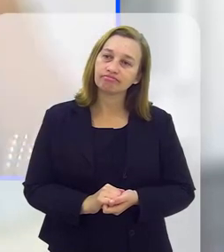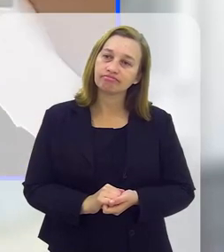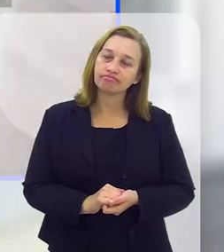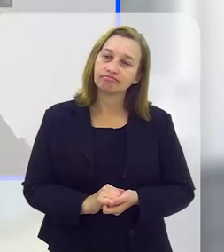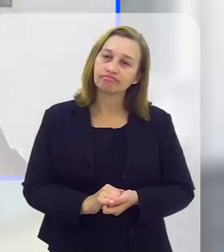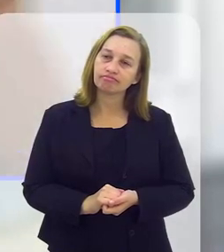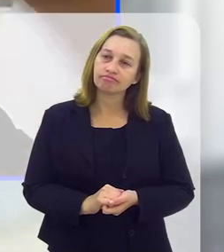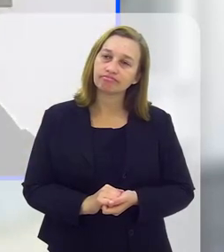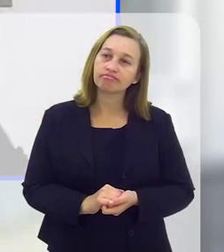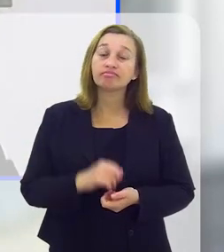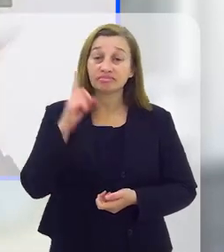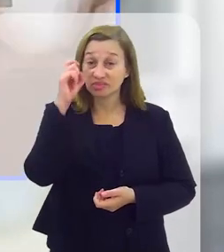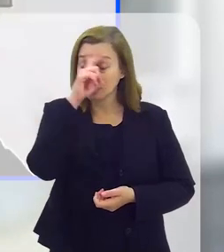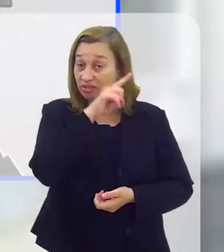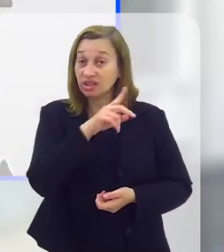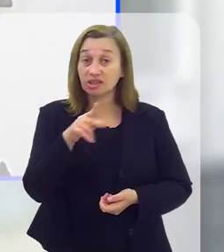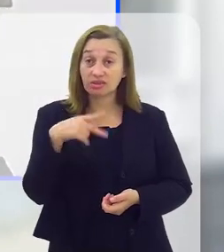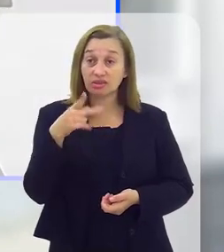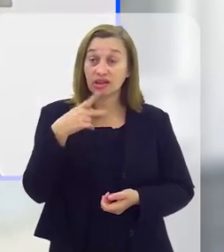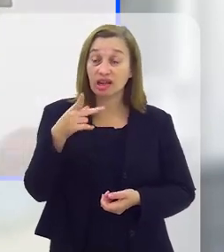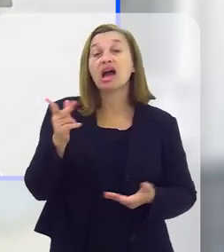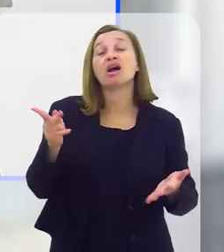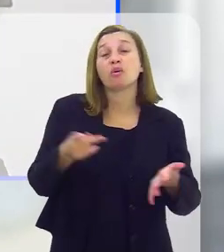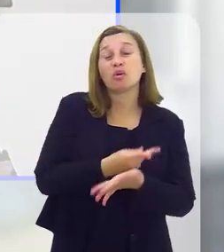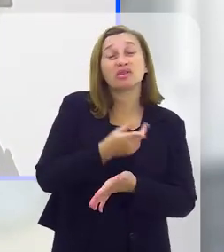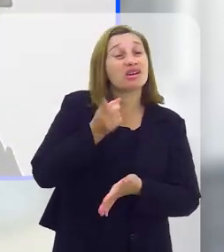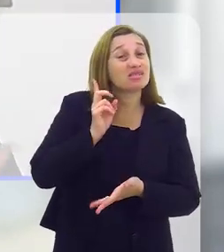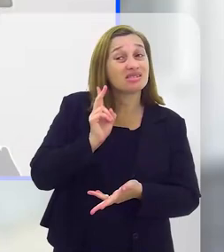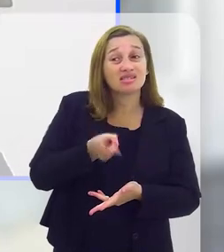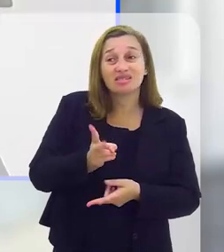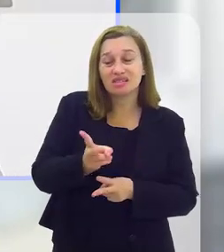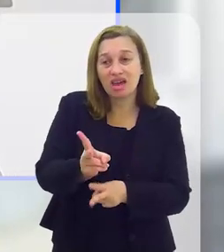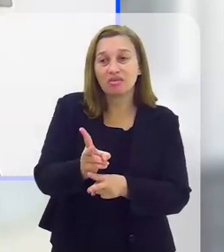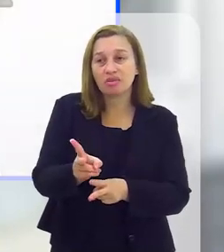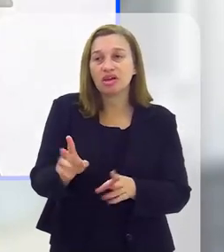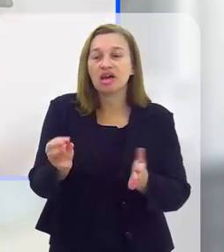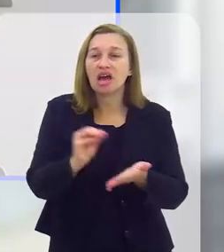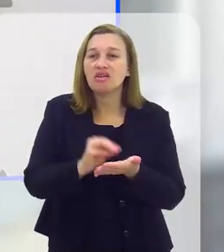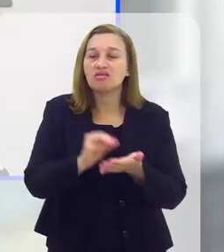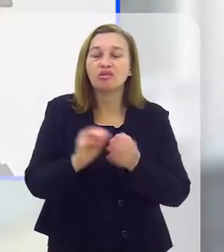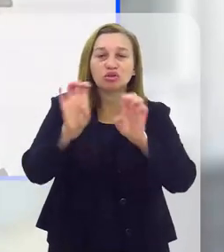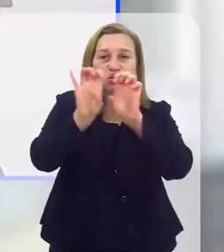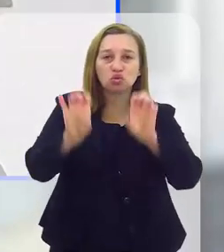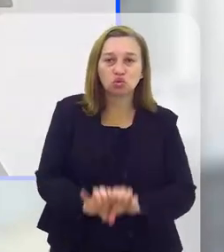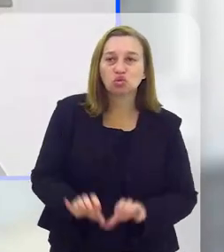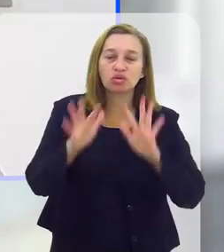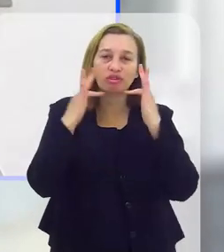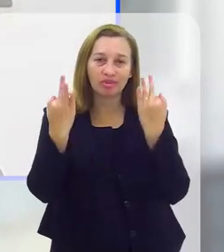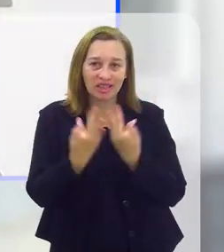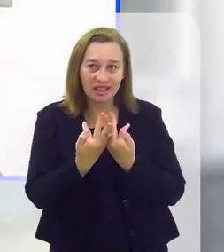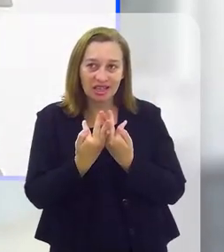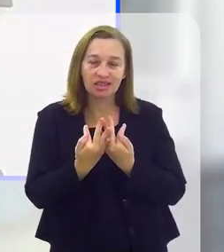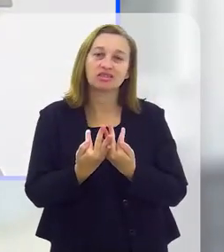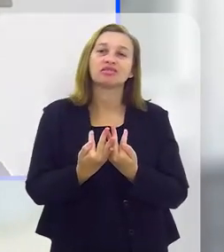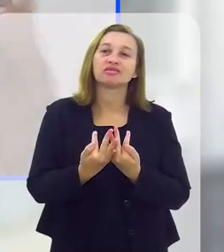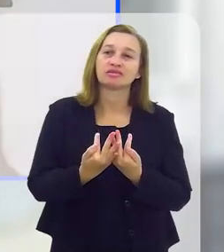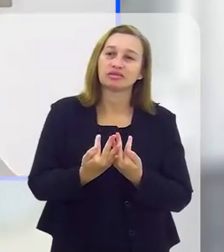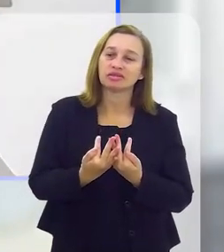É retumbante isso. Acontece muito a falta de estrutura familiar